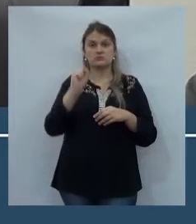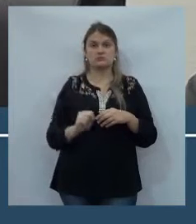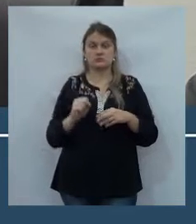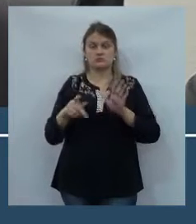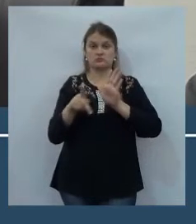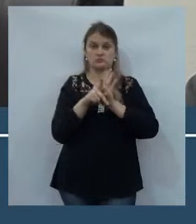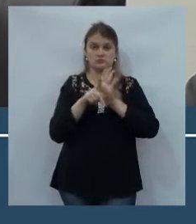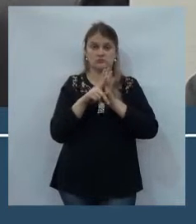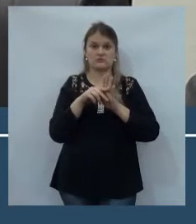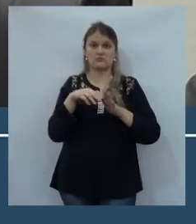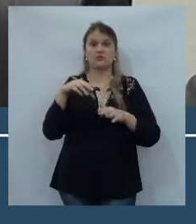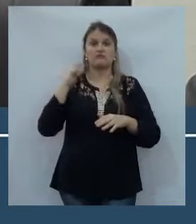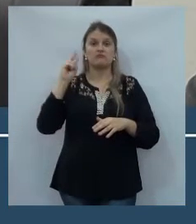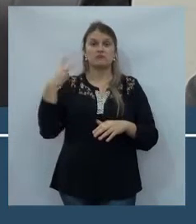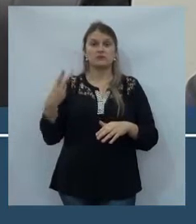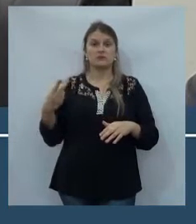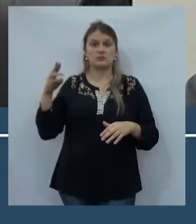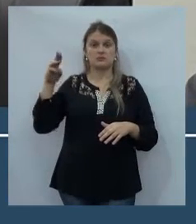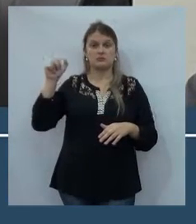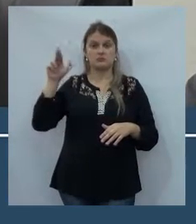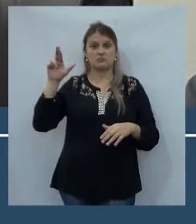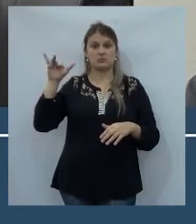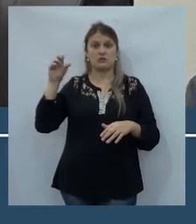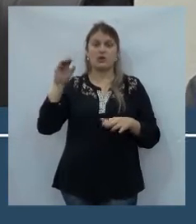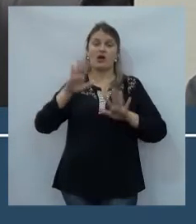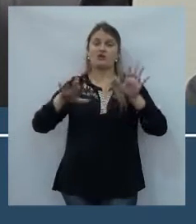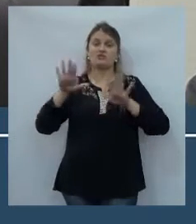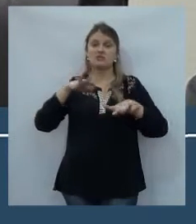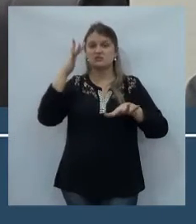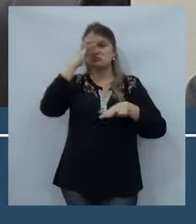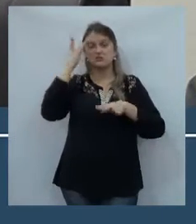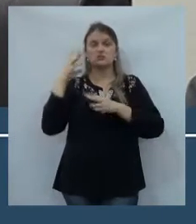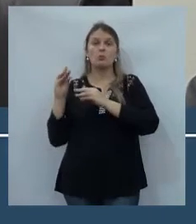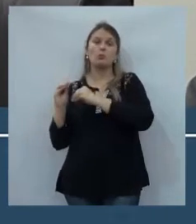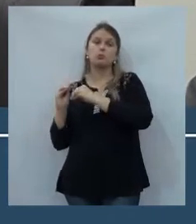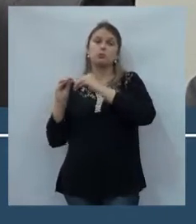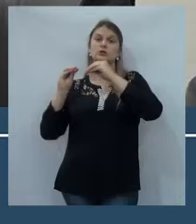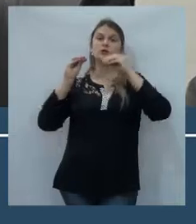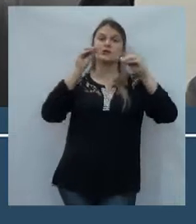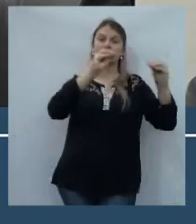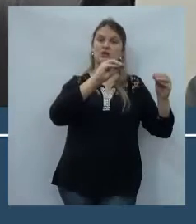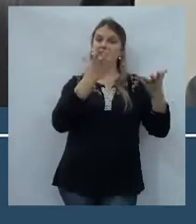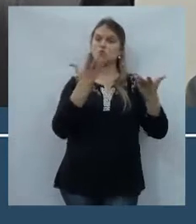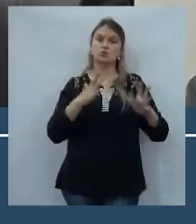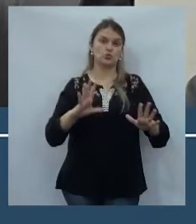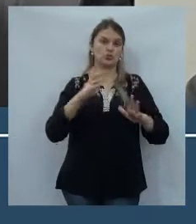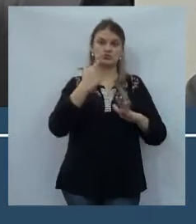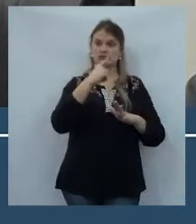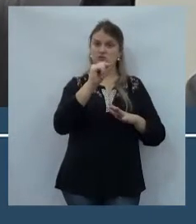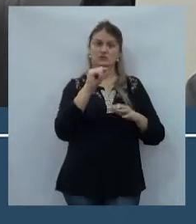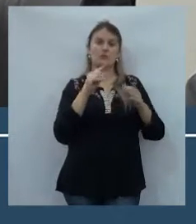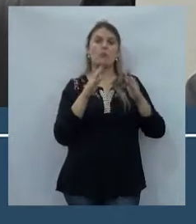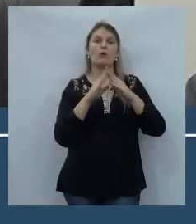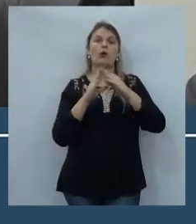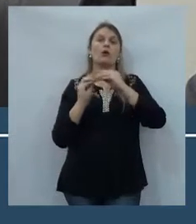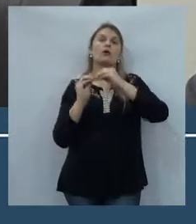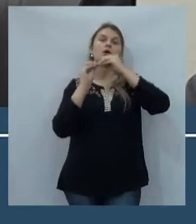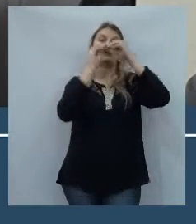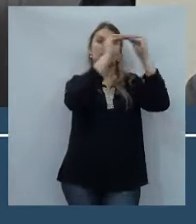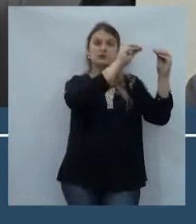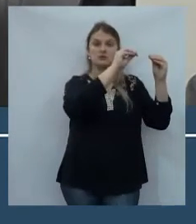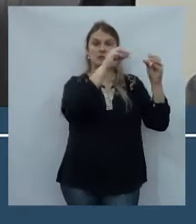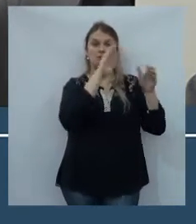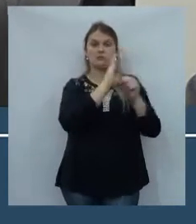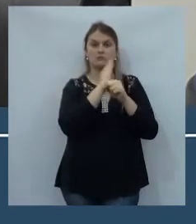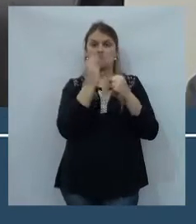vereador Mário falou, é muito desconfortável o pessoal sair da região sul, eles não querem sair dali para ir lá para o outro lado, para o São Sebastião, não vão